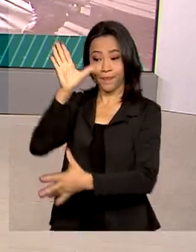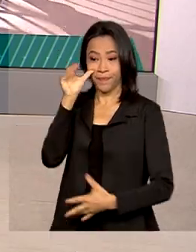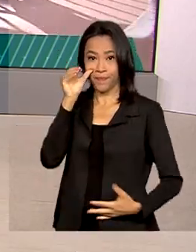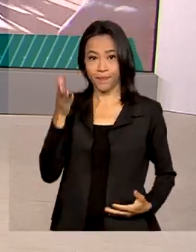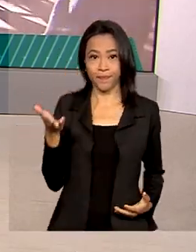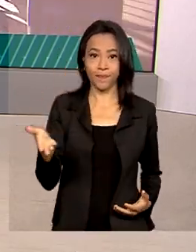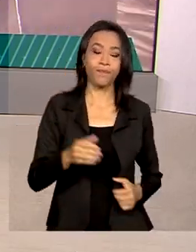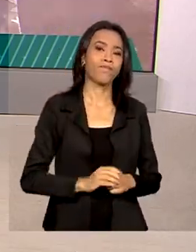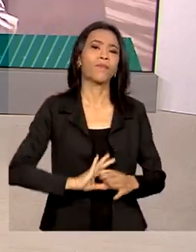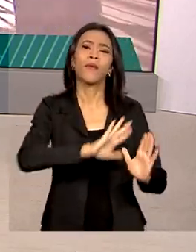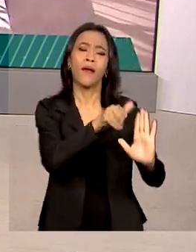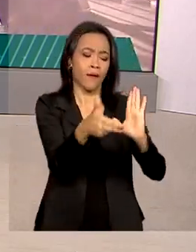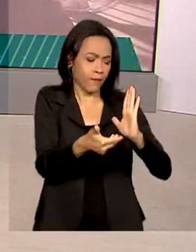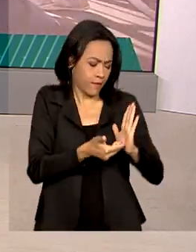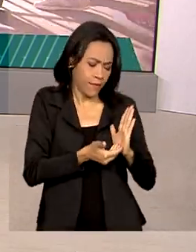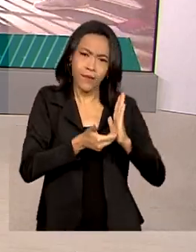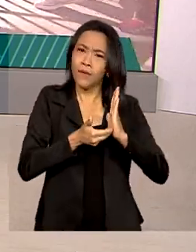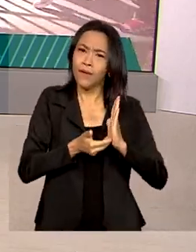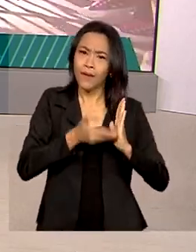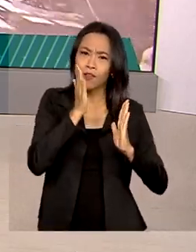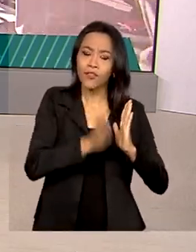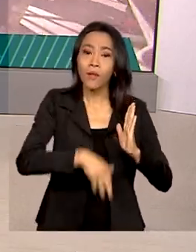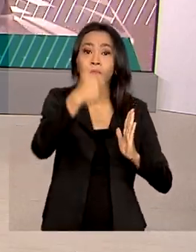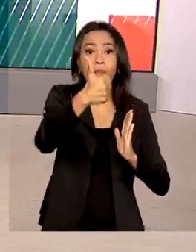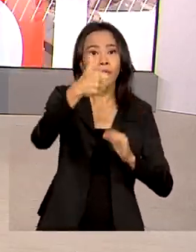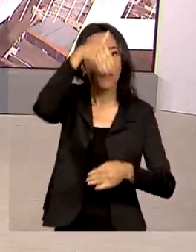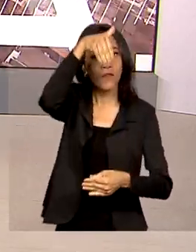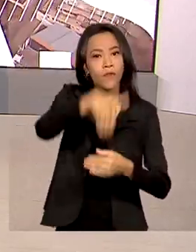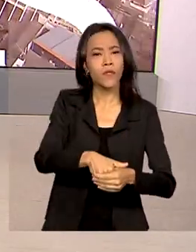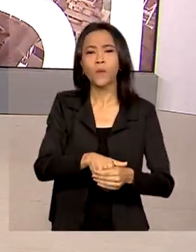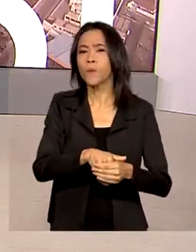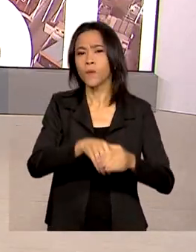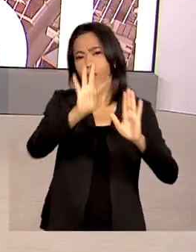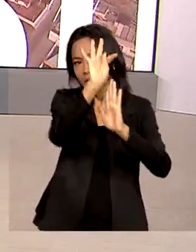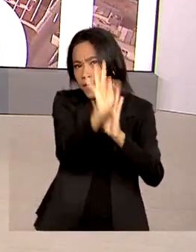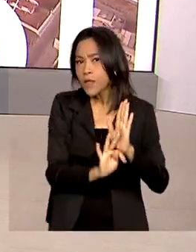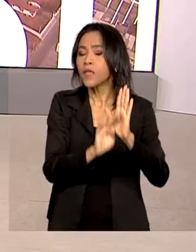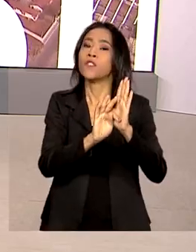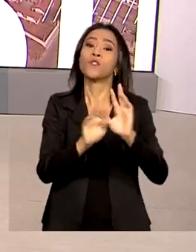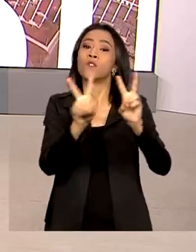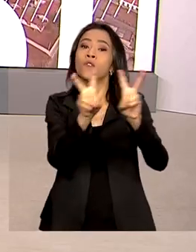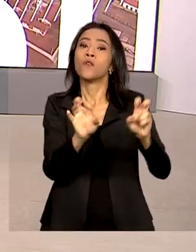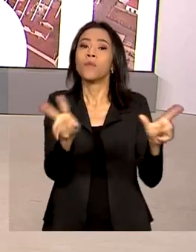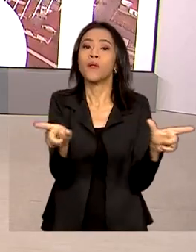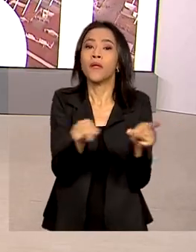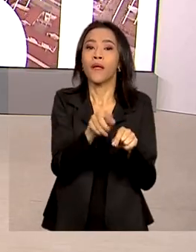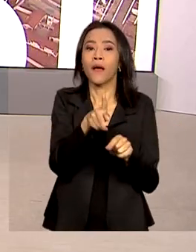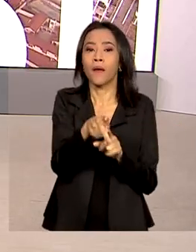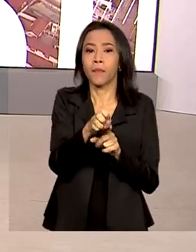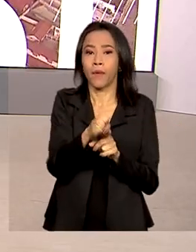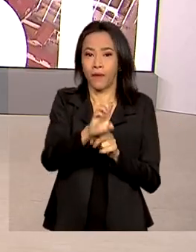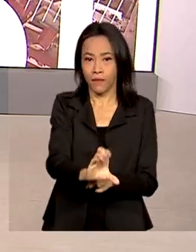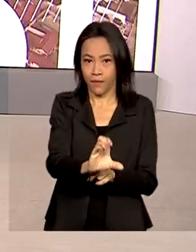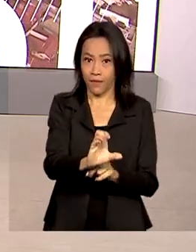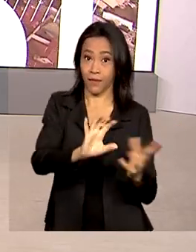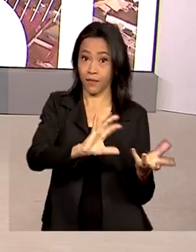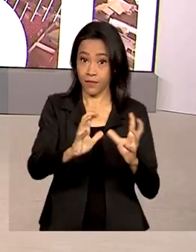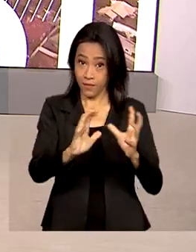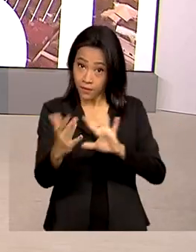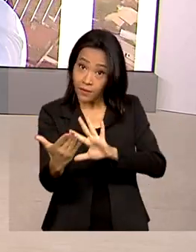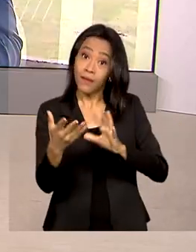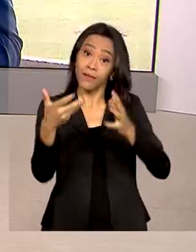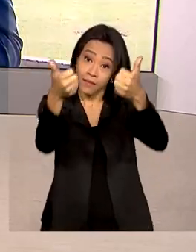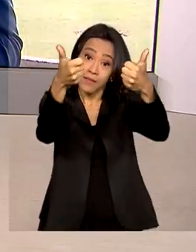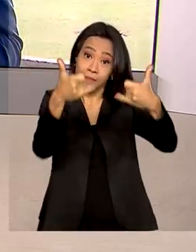A Câmara dos Deputados aprovou em primeiro turno o texto-base da PEC da Transição. Vamos conversar ao vivo com o